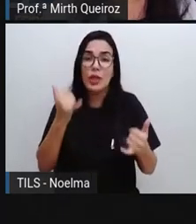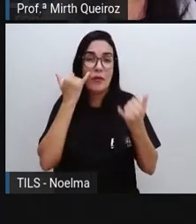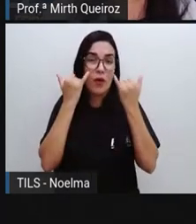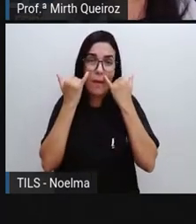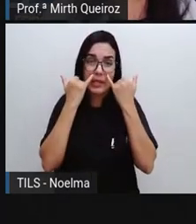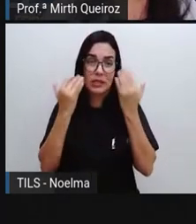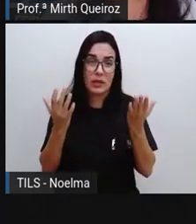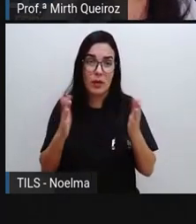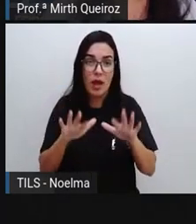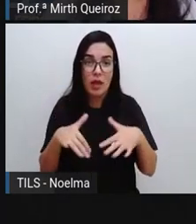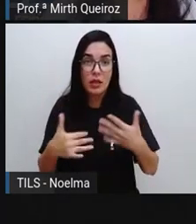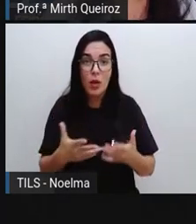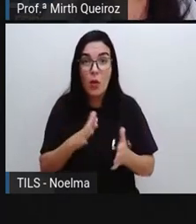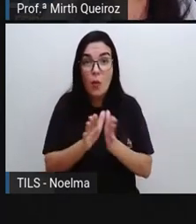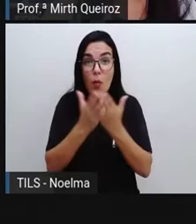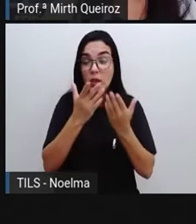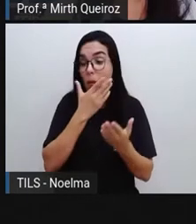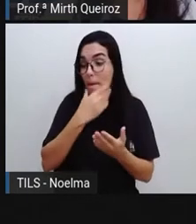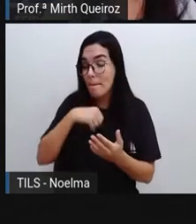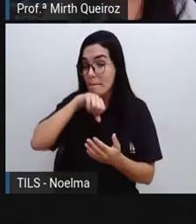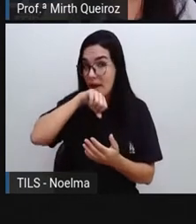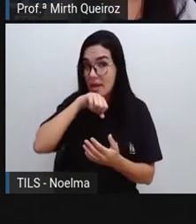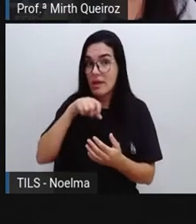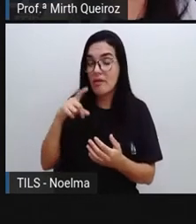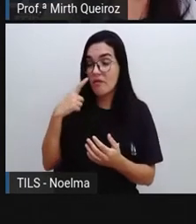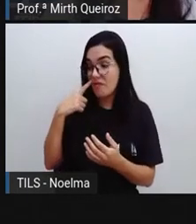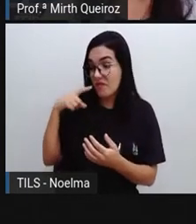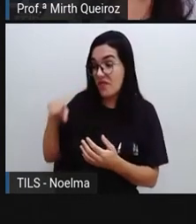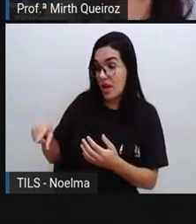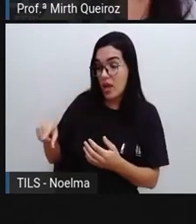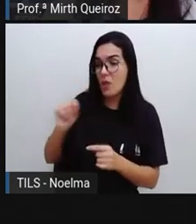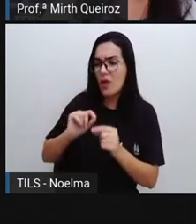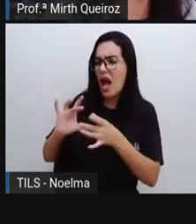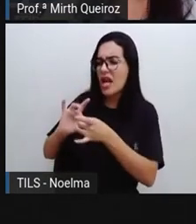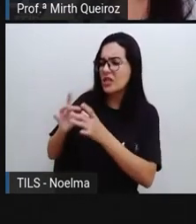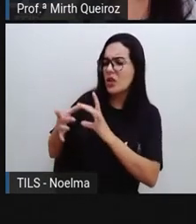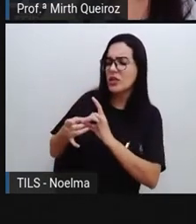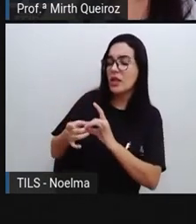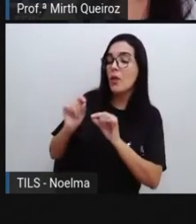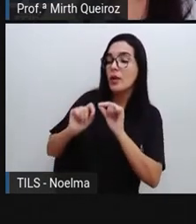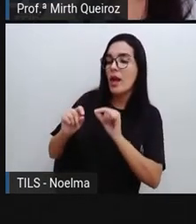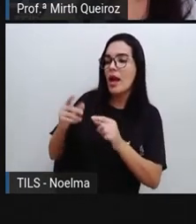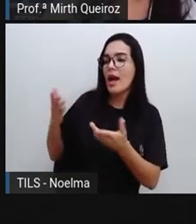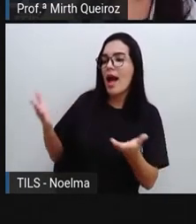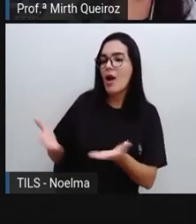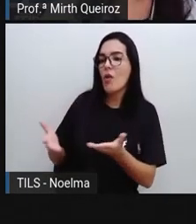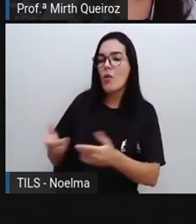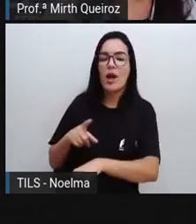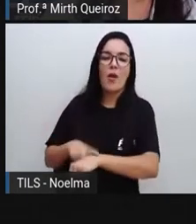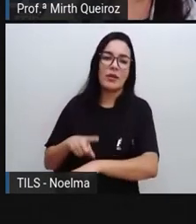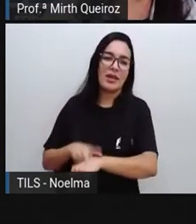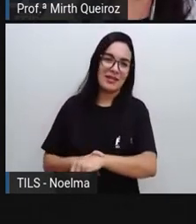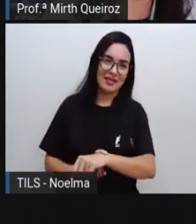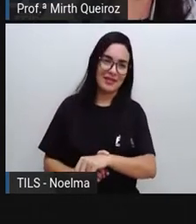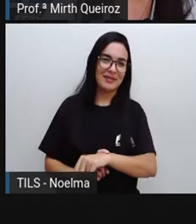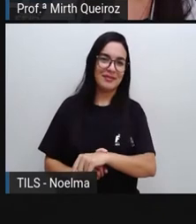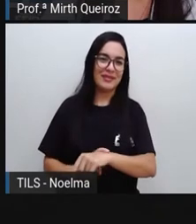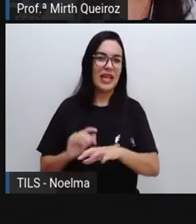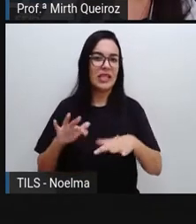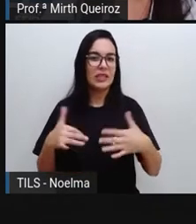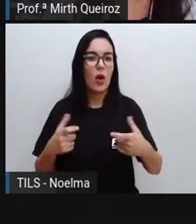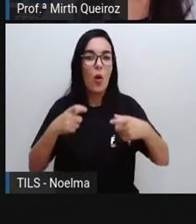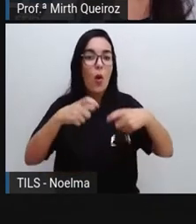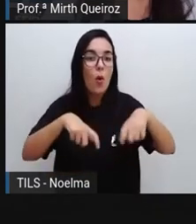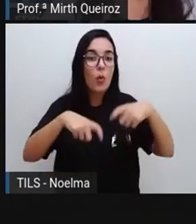pai, ele vê a criança falando sobre a Revolta da Vacina, ele associa ao que está acontecendo agora, no momento, né? Onde as